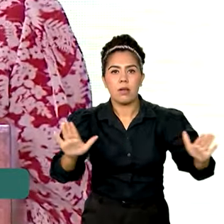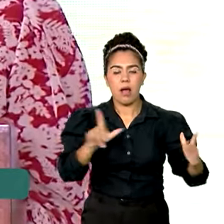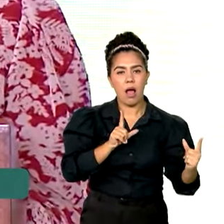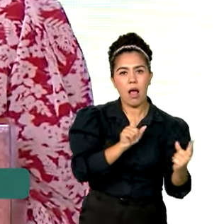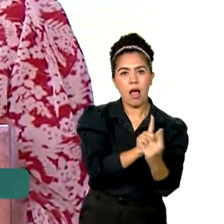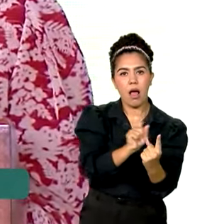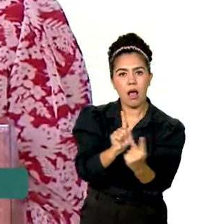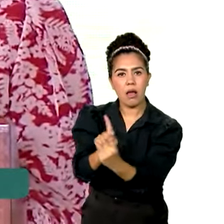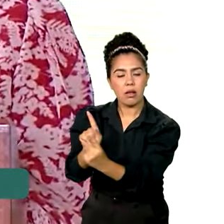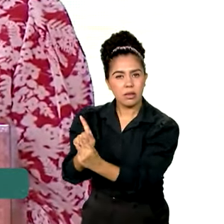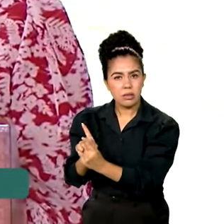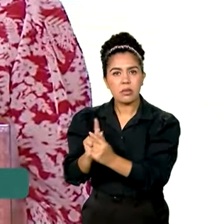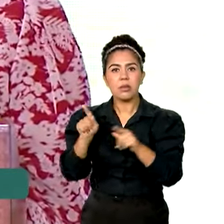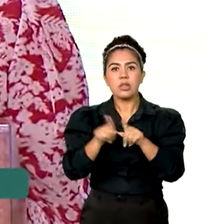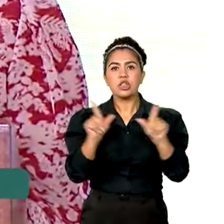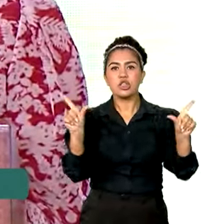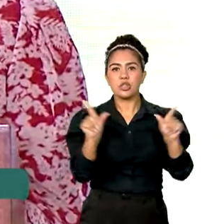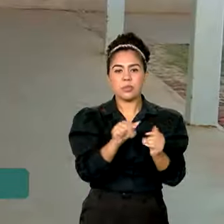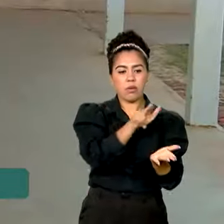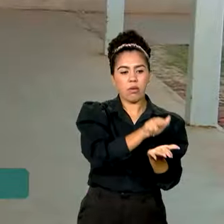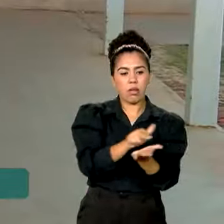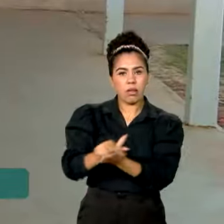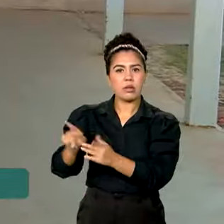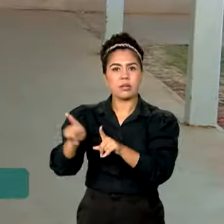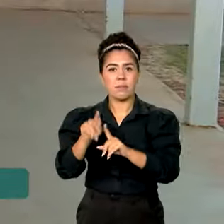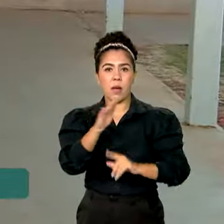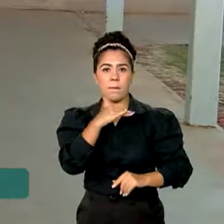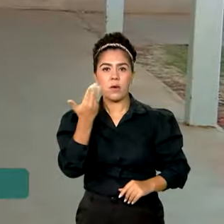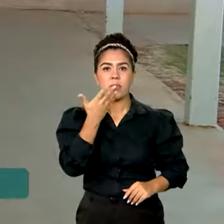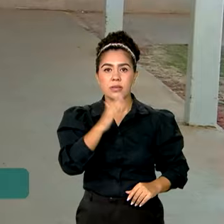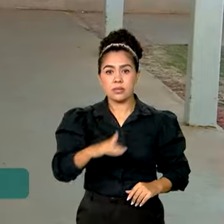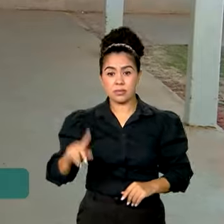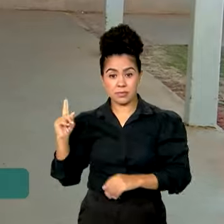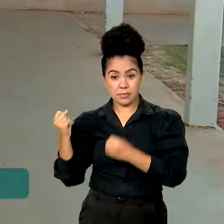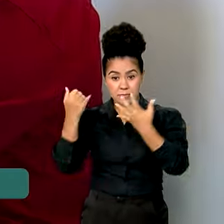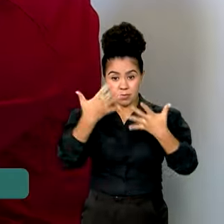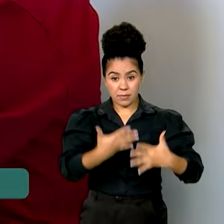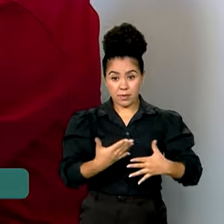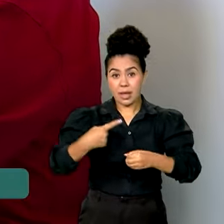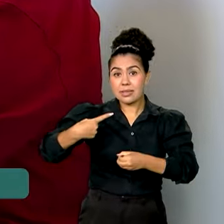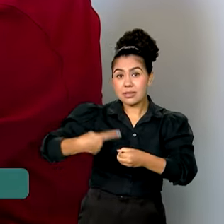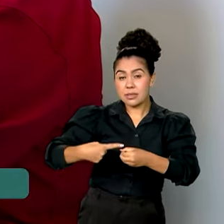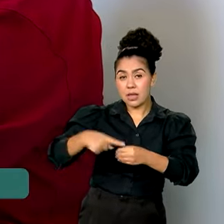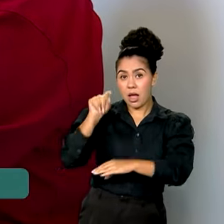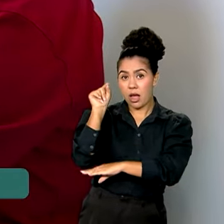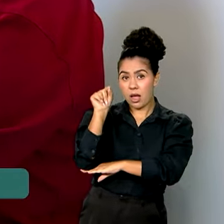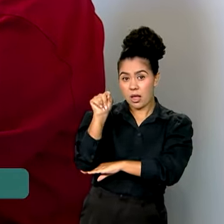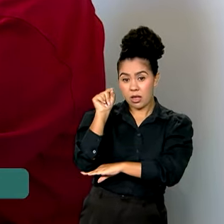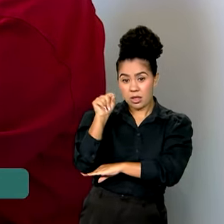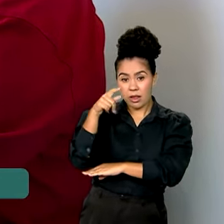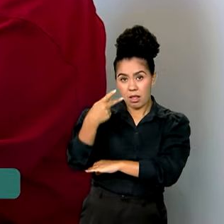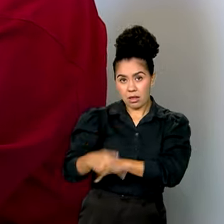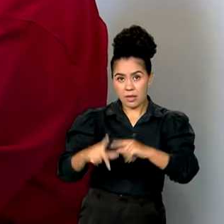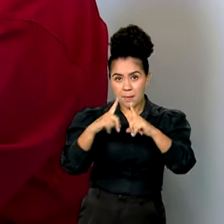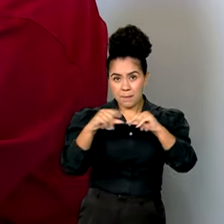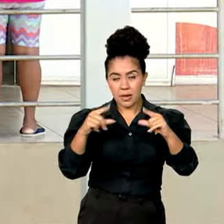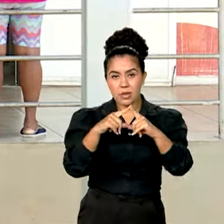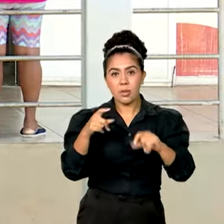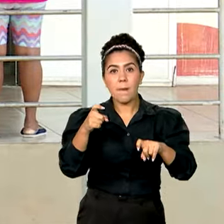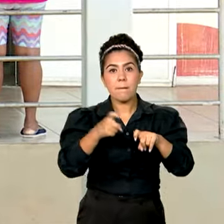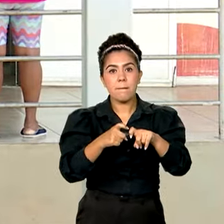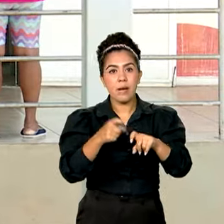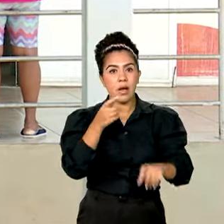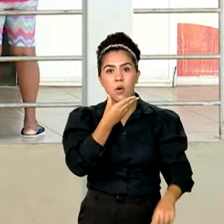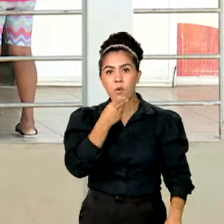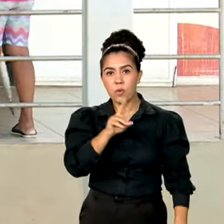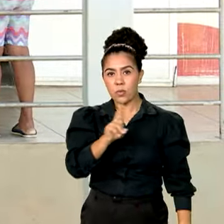hospitalares e a mortalidade infantil. No Recanto das Emas, em Brasília, o doutor Março é o guardião de mais de